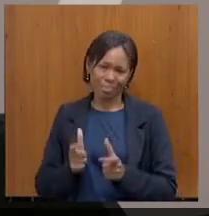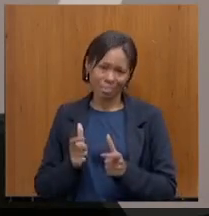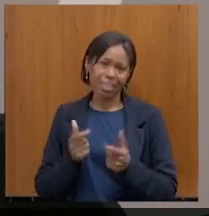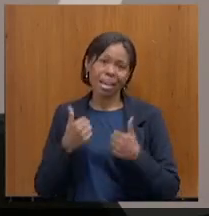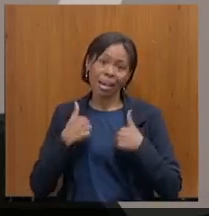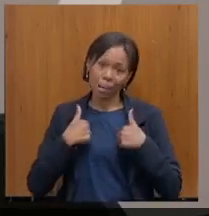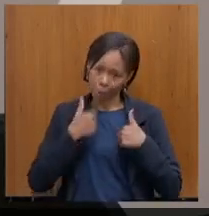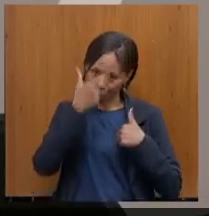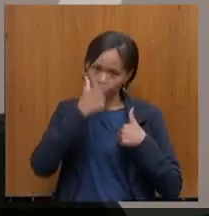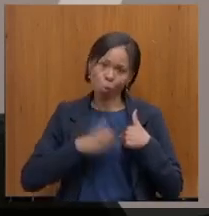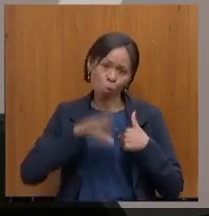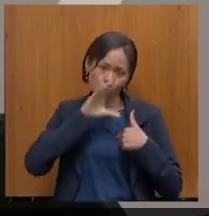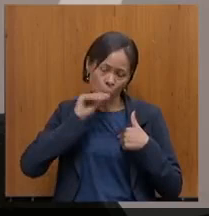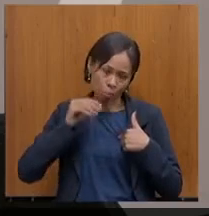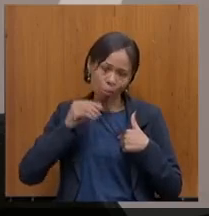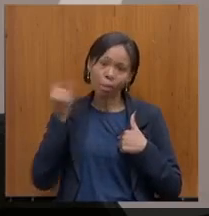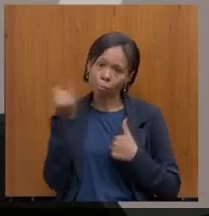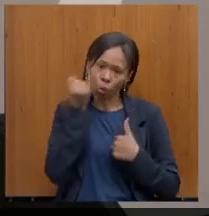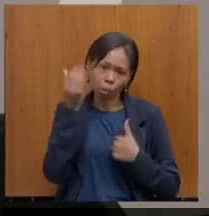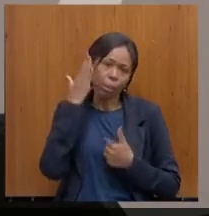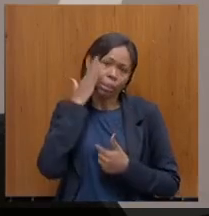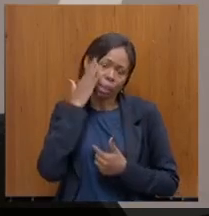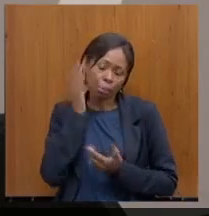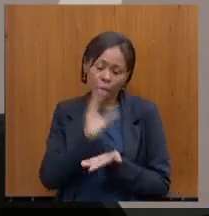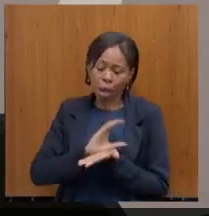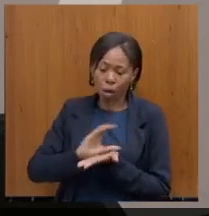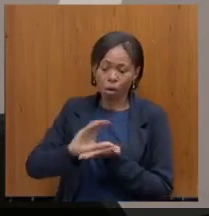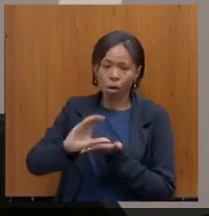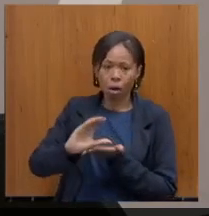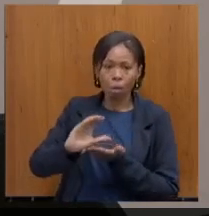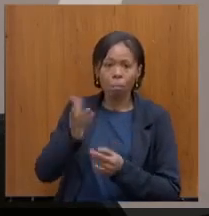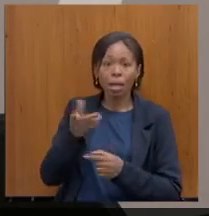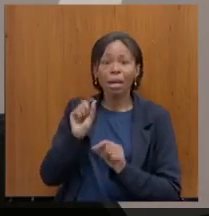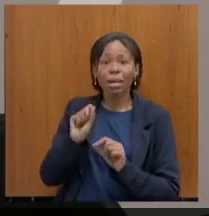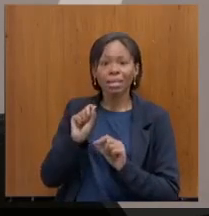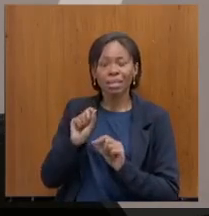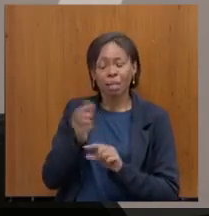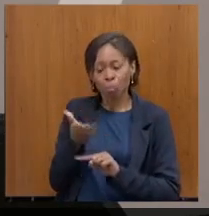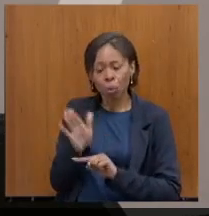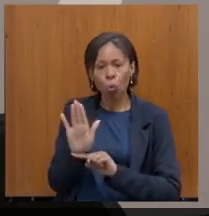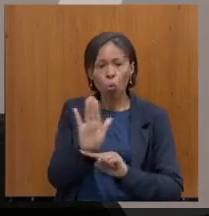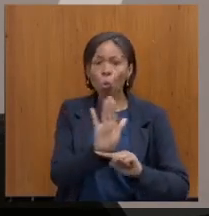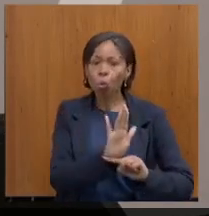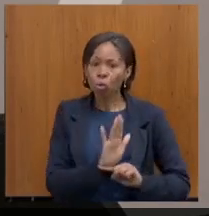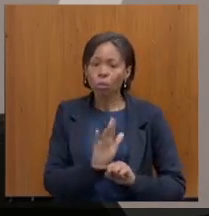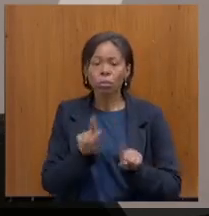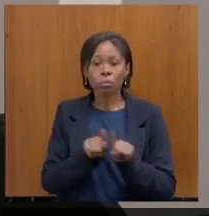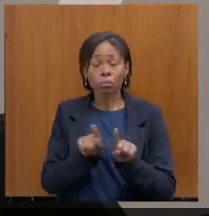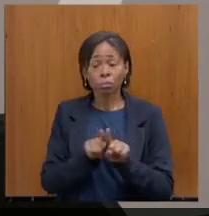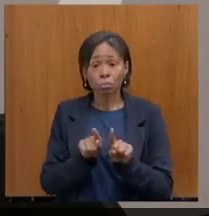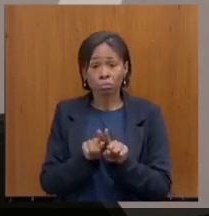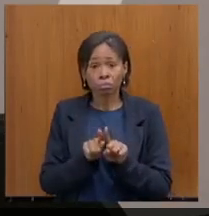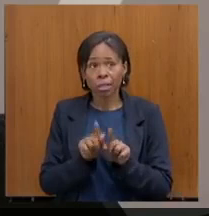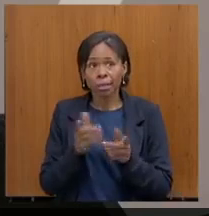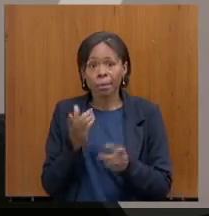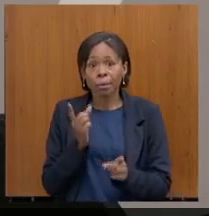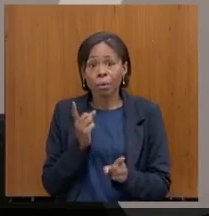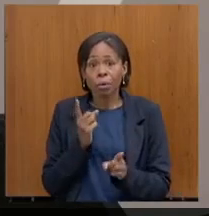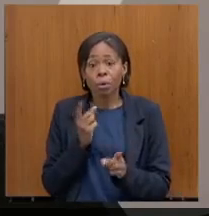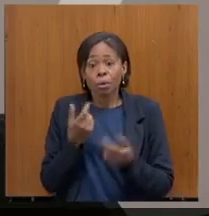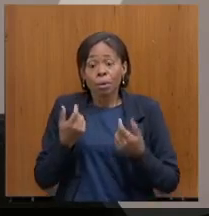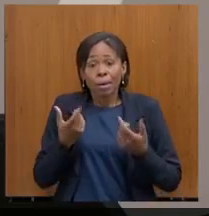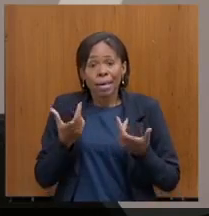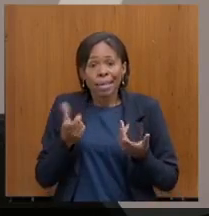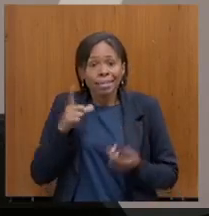está sendo revertido para regularização e, finalmente, a gente encontrar um equilíbrio